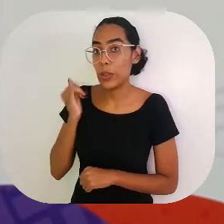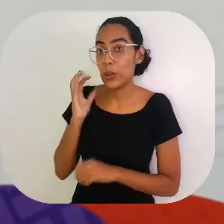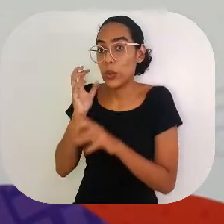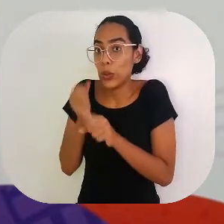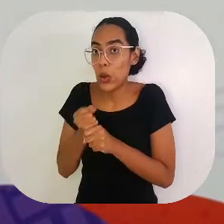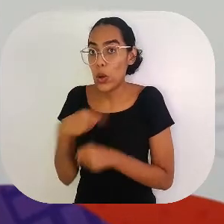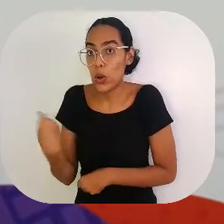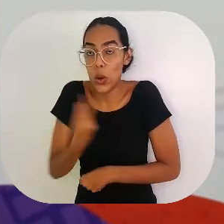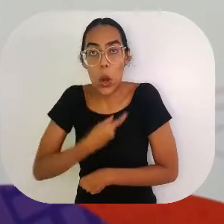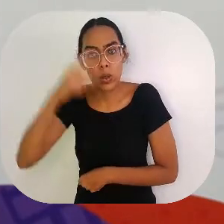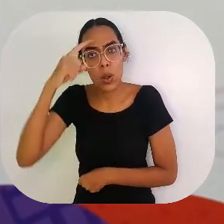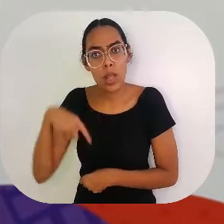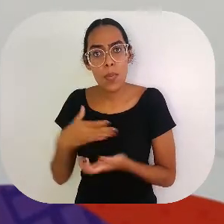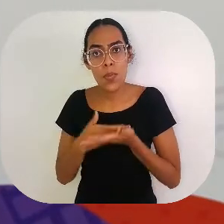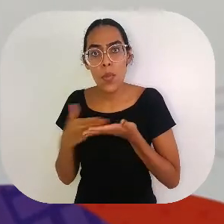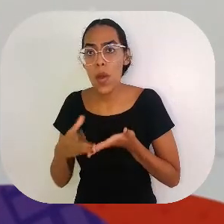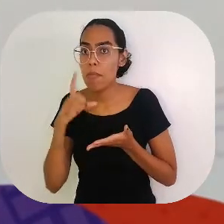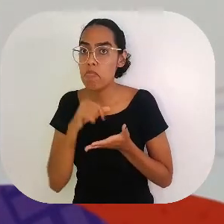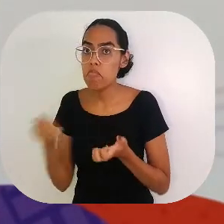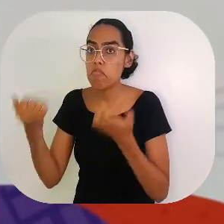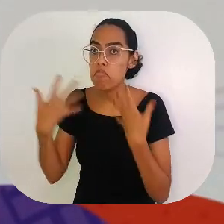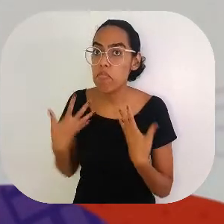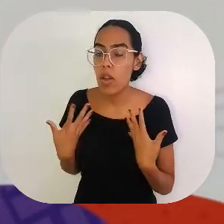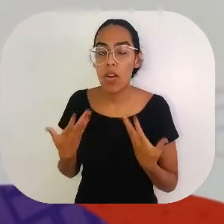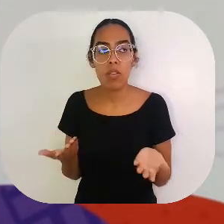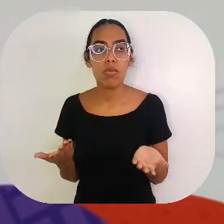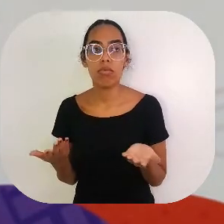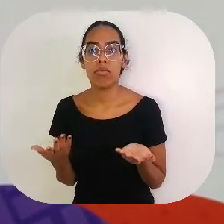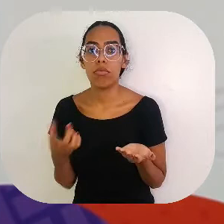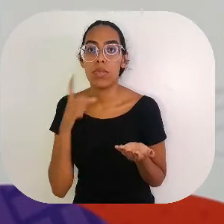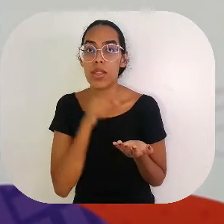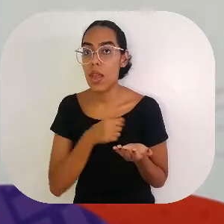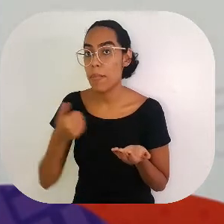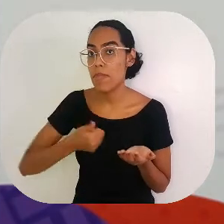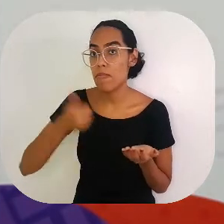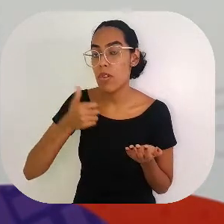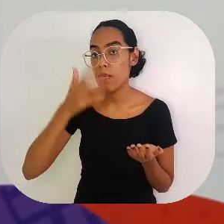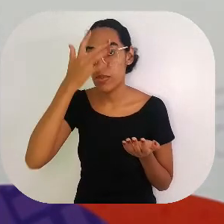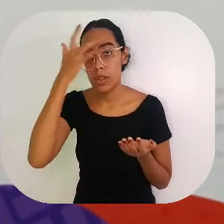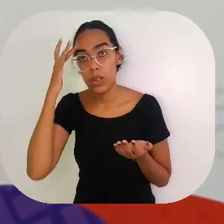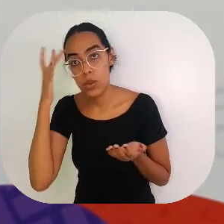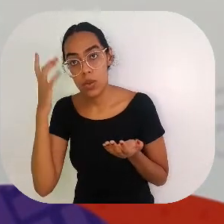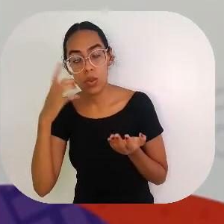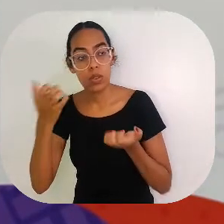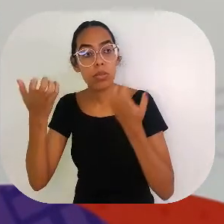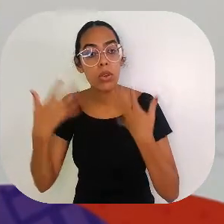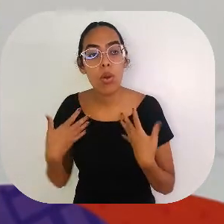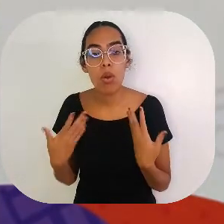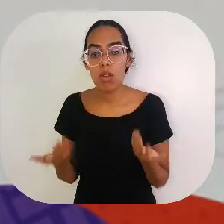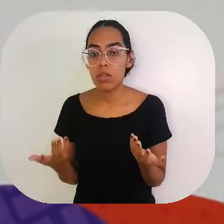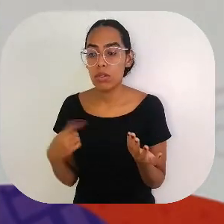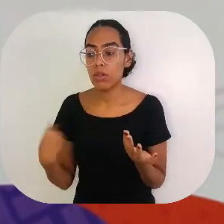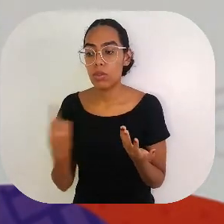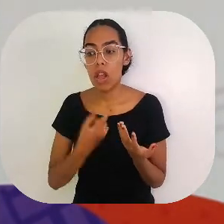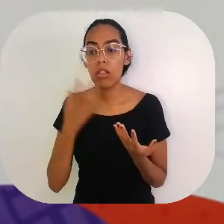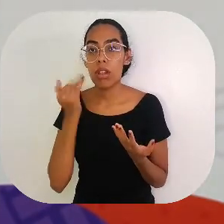A gente não sabe quem foi a primeira pessoa que contou. A gente só sabe que ela vai passando